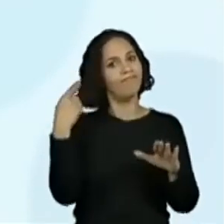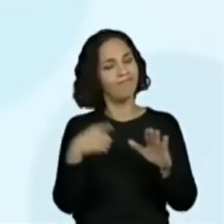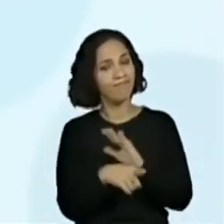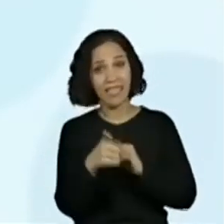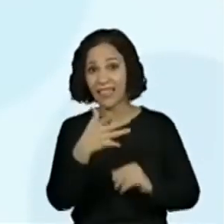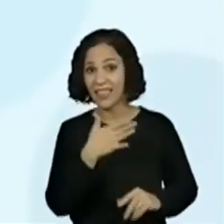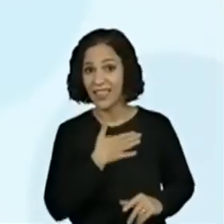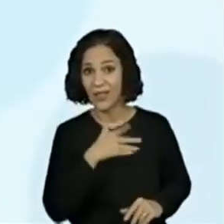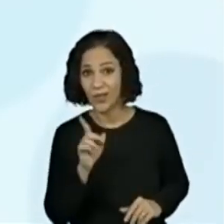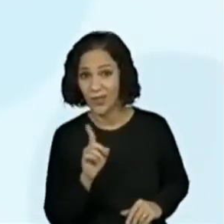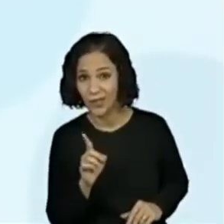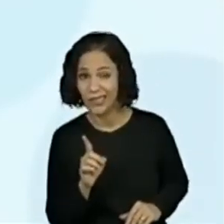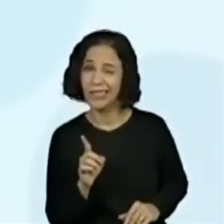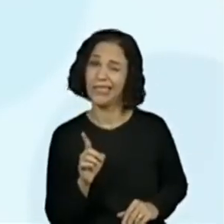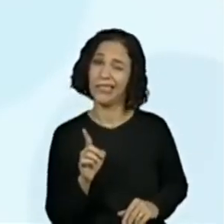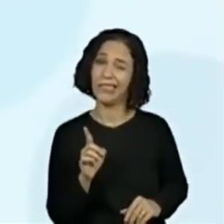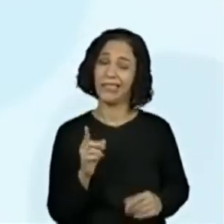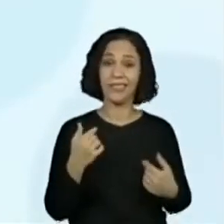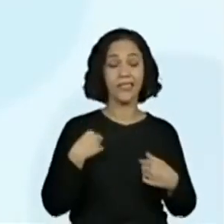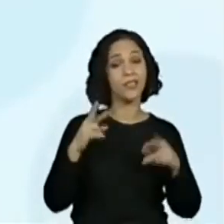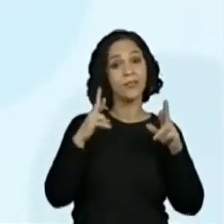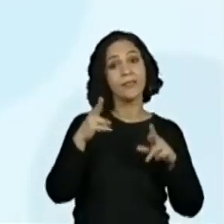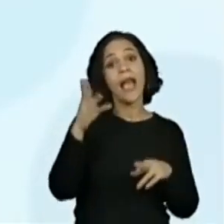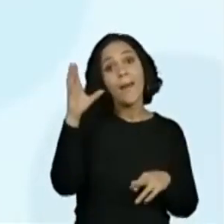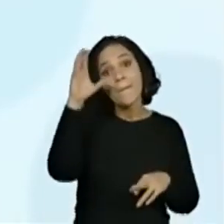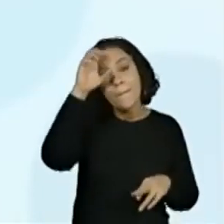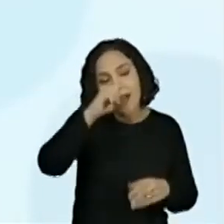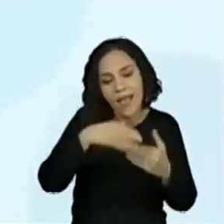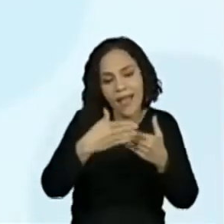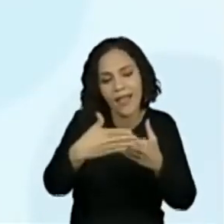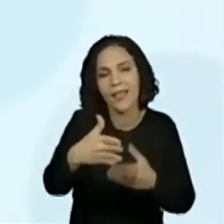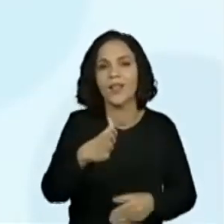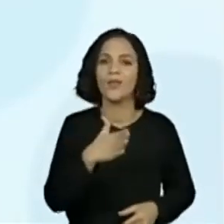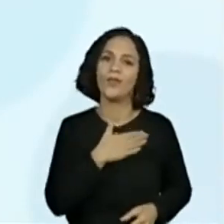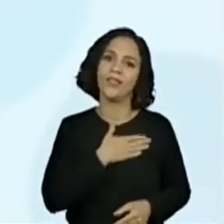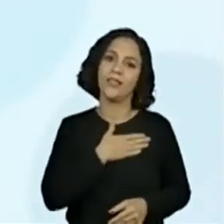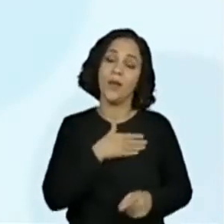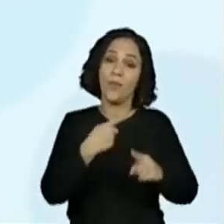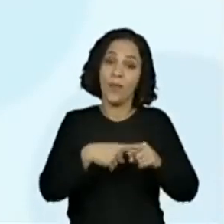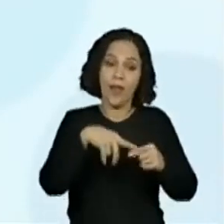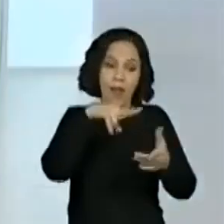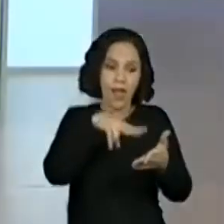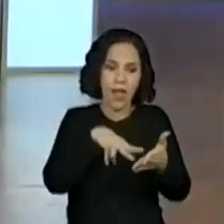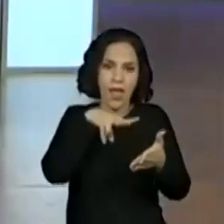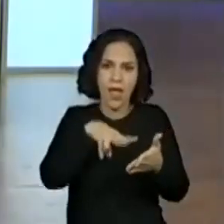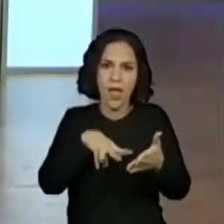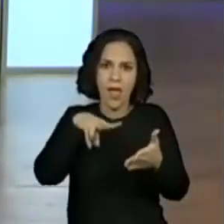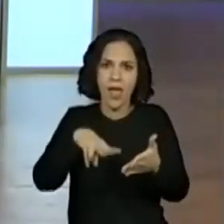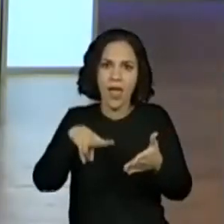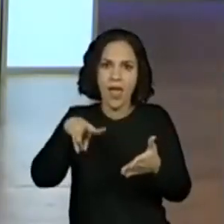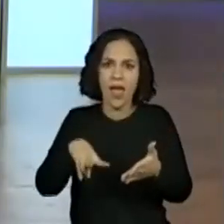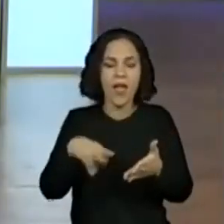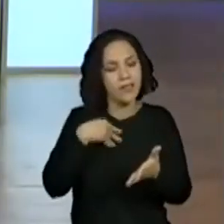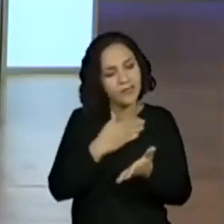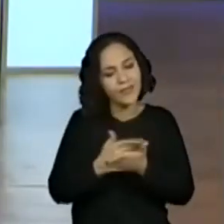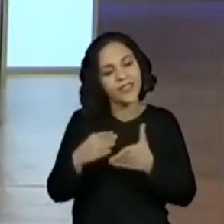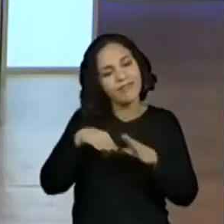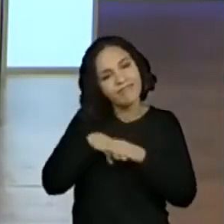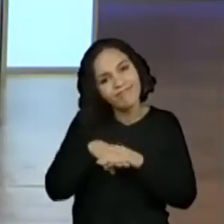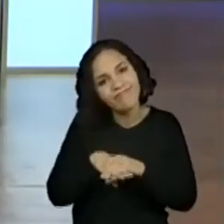Quem não gosta, espero que aprenda a gostar. É lendo que nós gostamos.